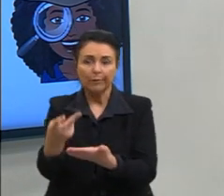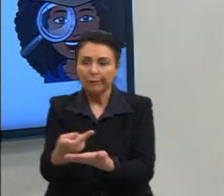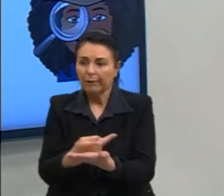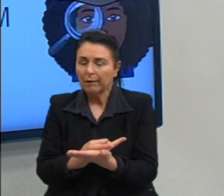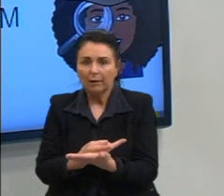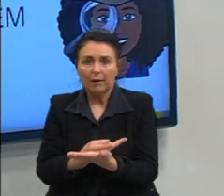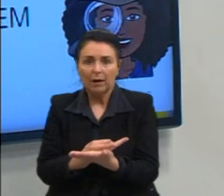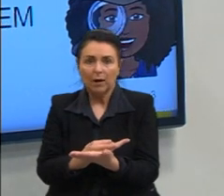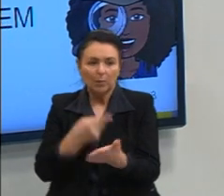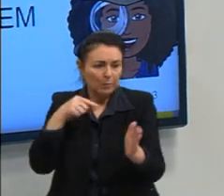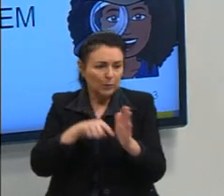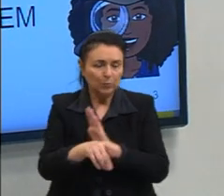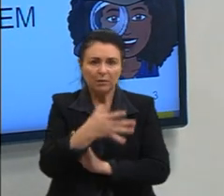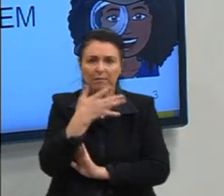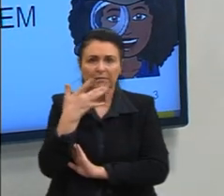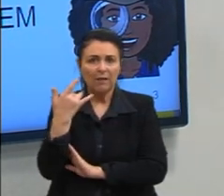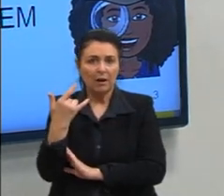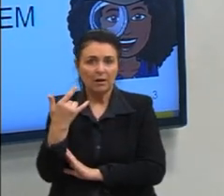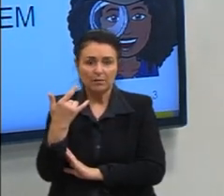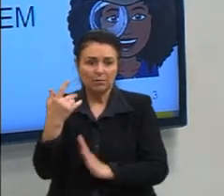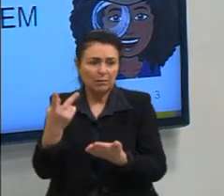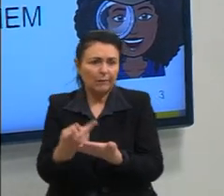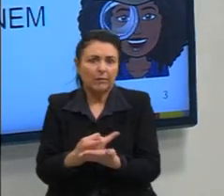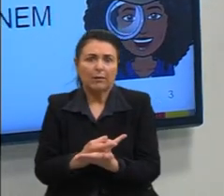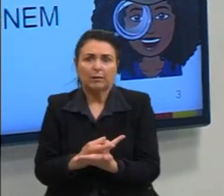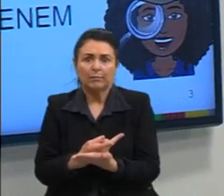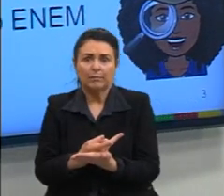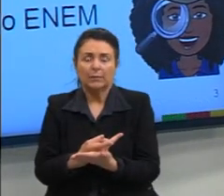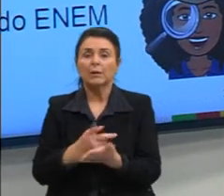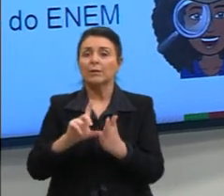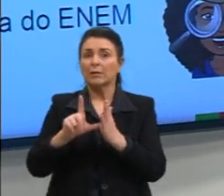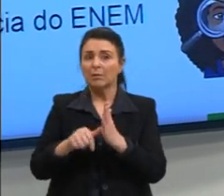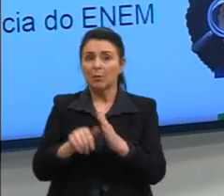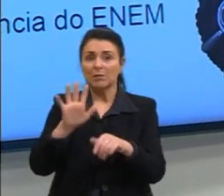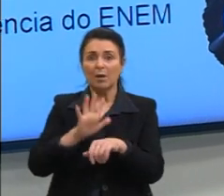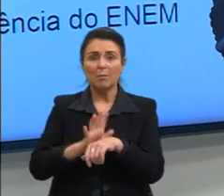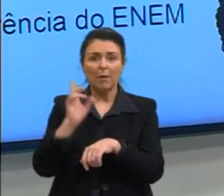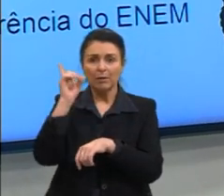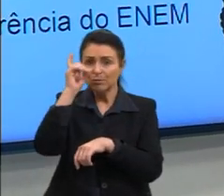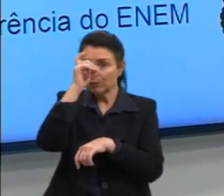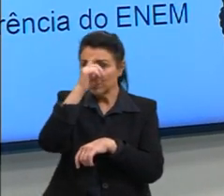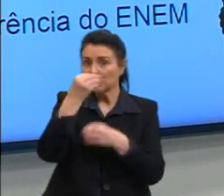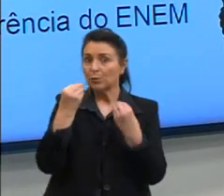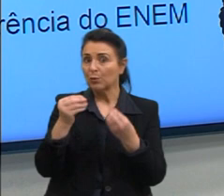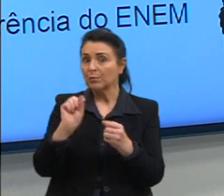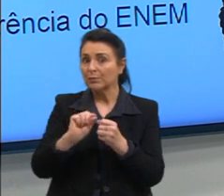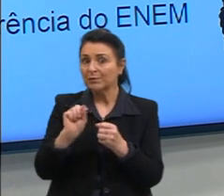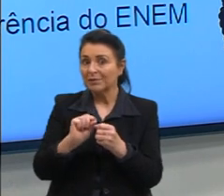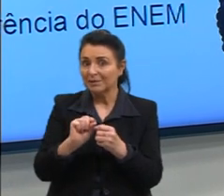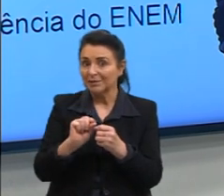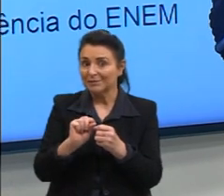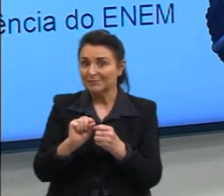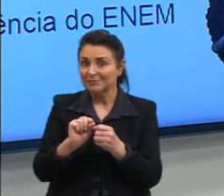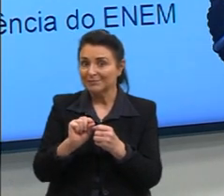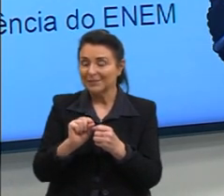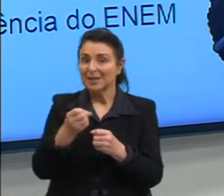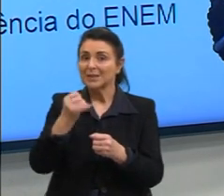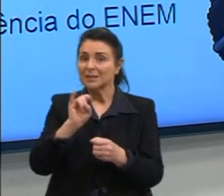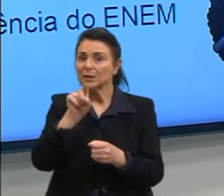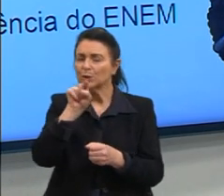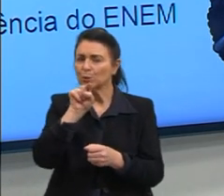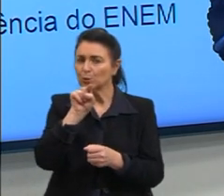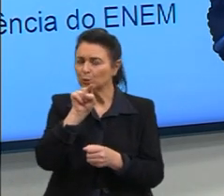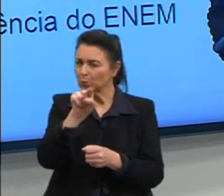questões. Porque no momento em que você erra uma questão considerada fácil, você automaticamente está